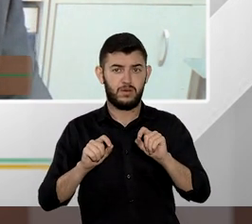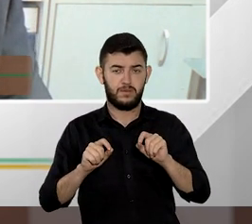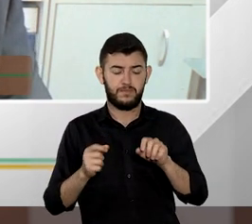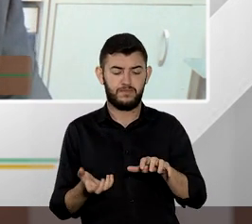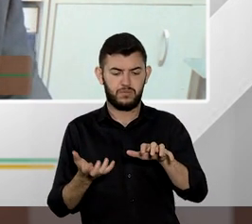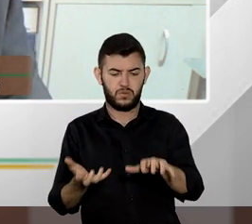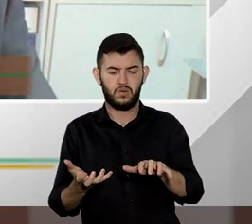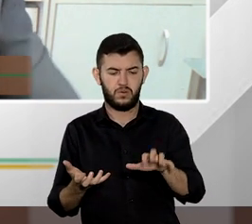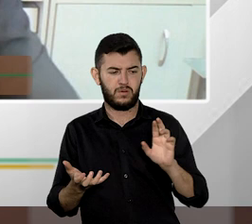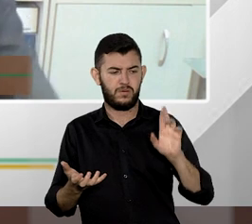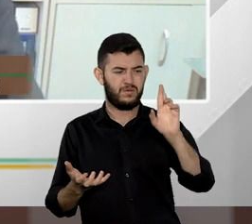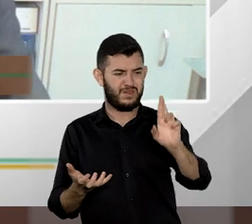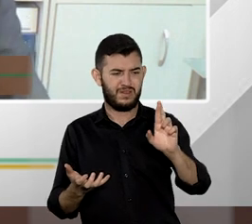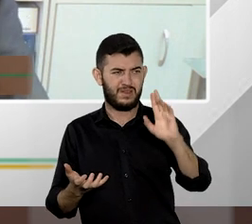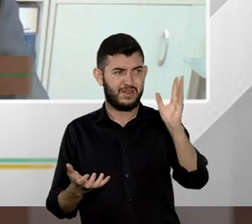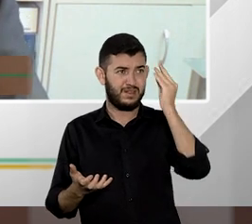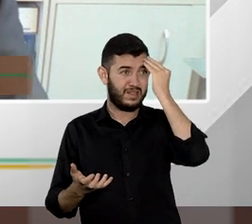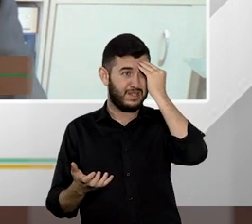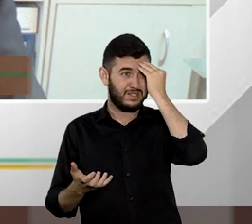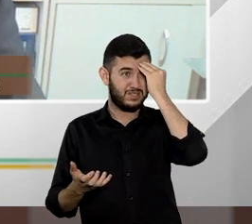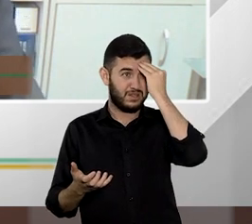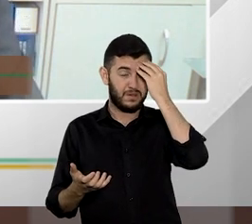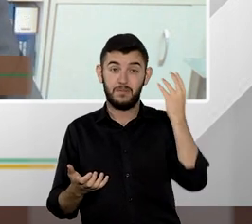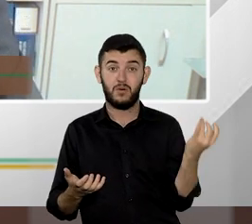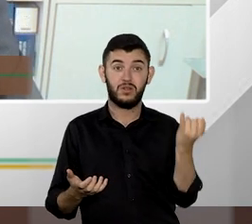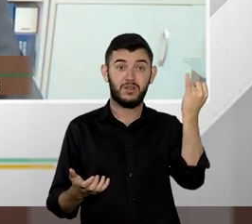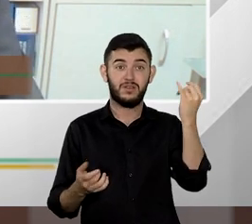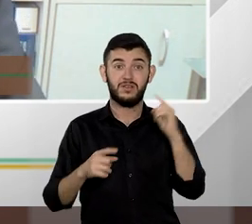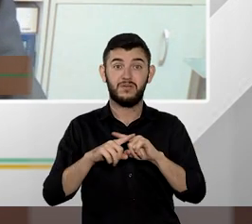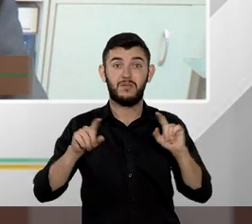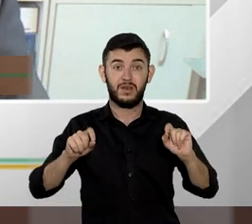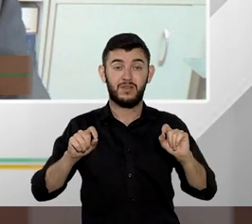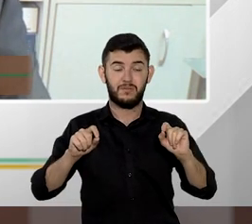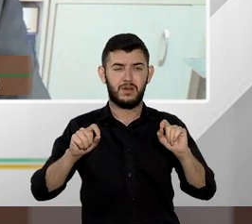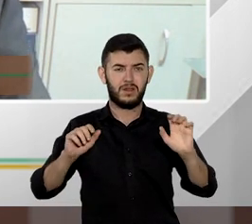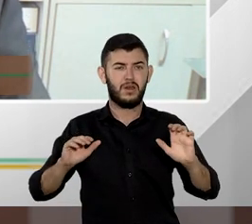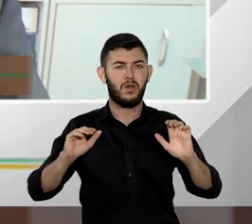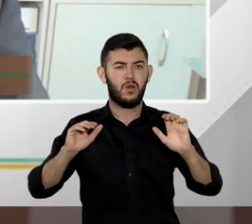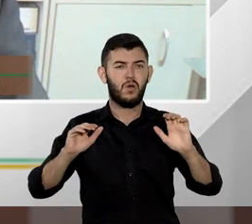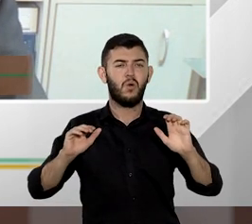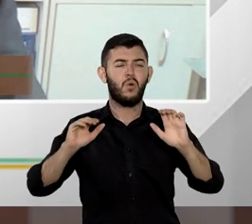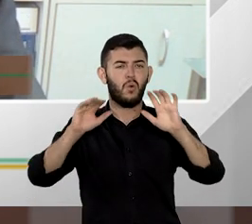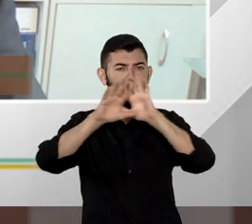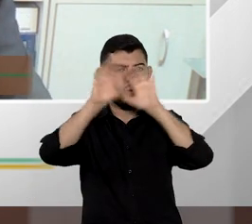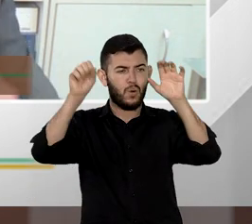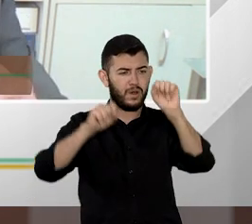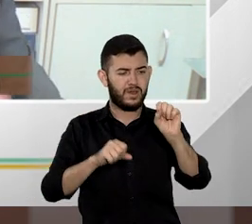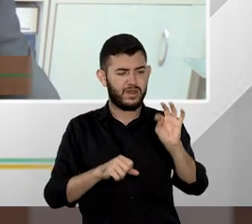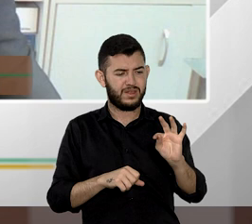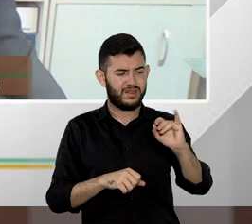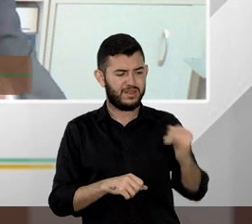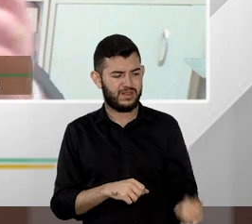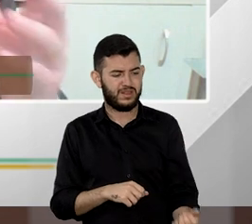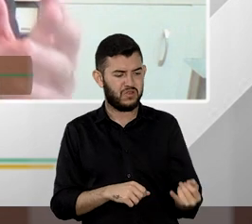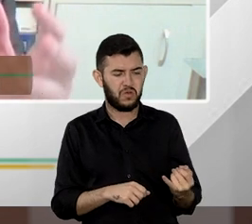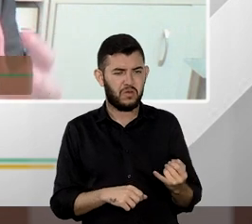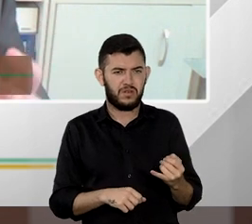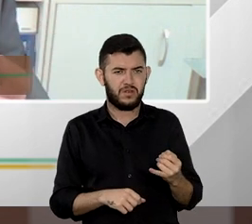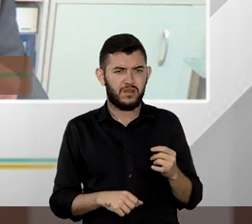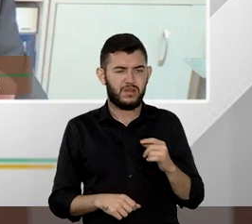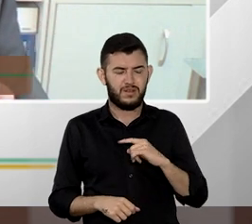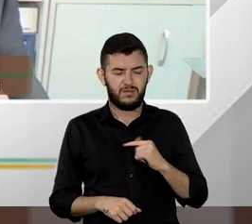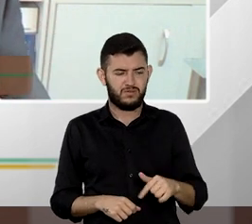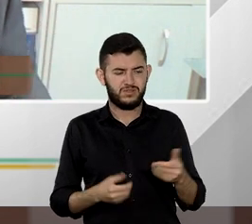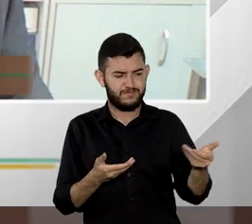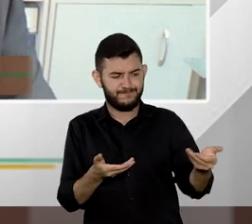relevantes não chegassem ao superior tribunal de justiça como se isso fosse uma negativa de acesso à justiça quando a gente na verdade está falando